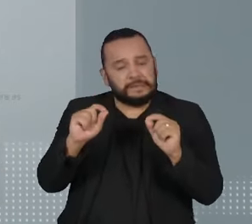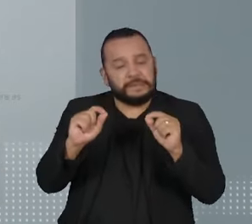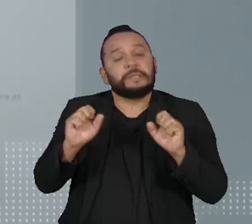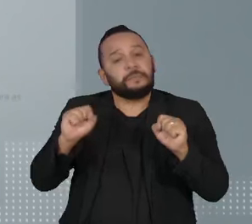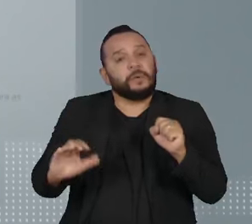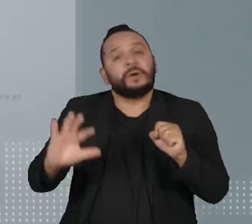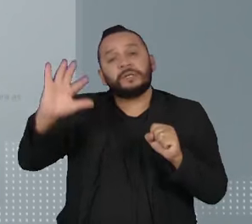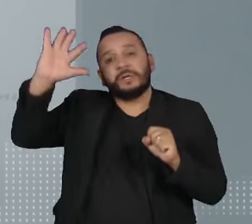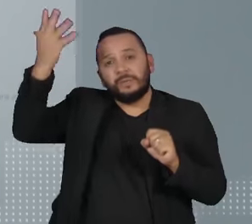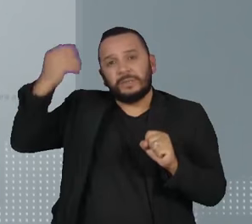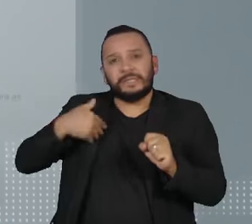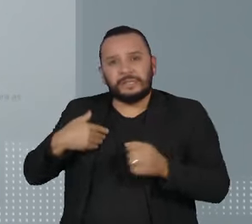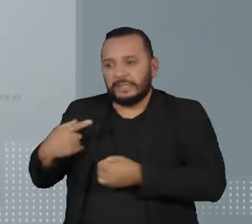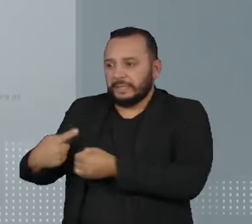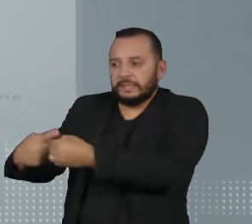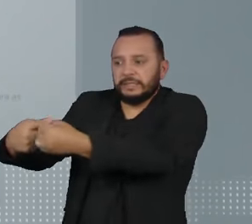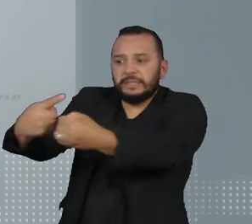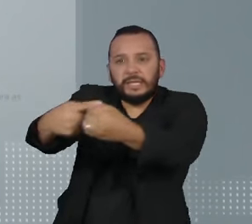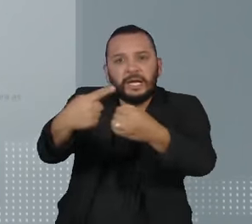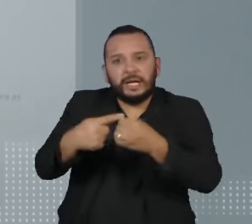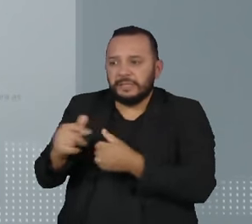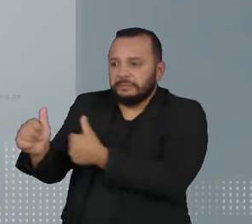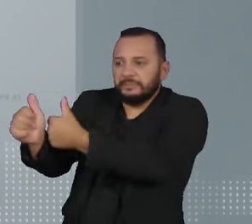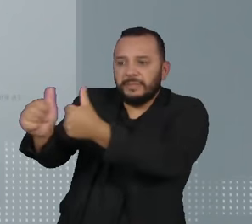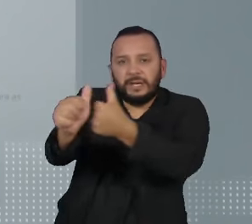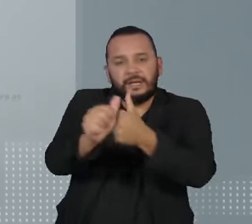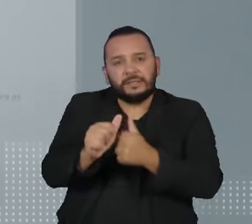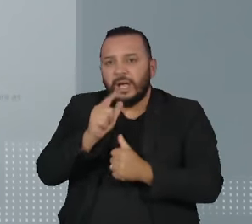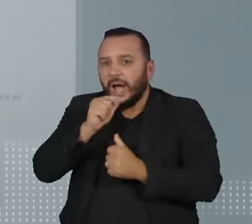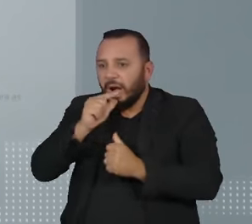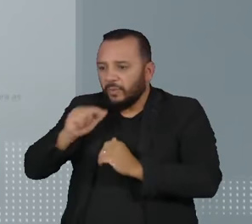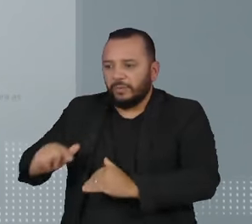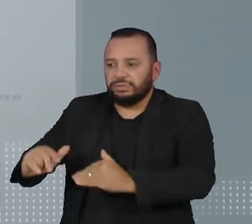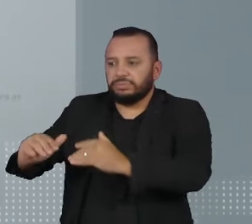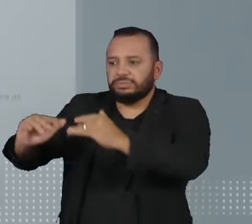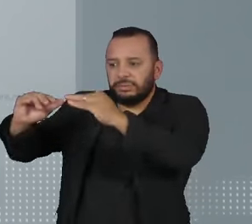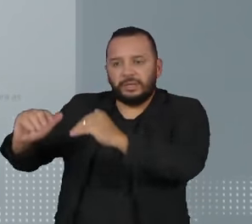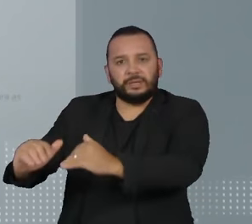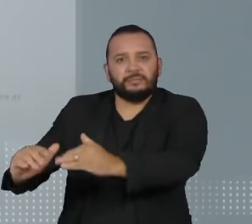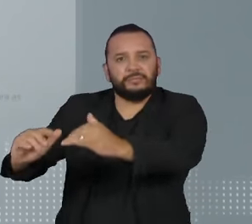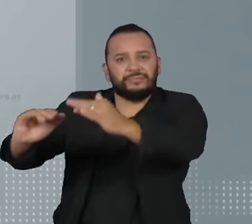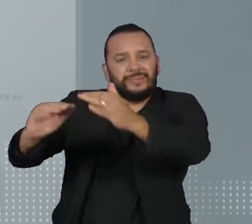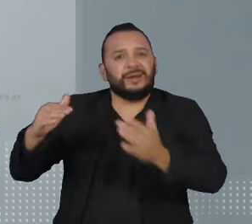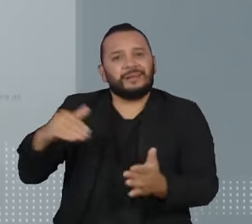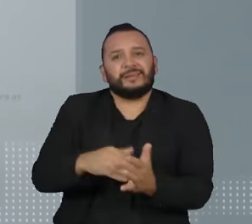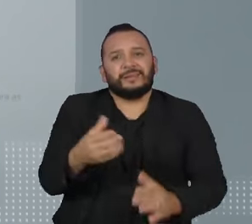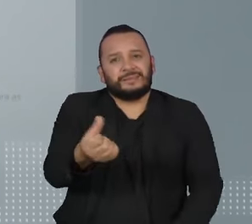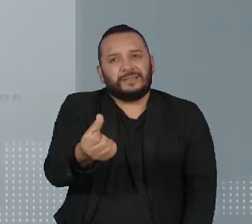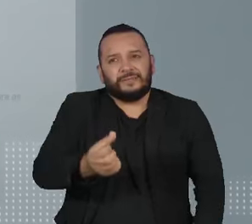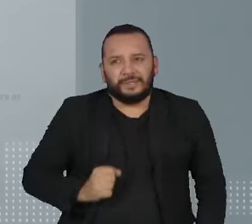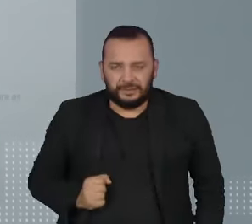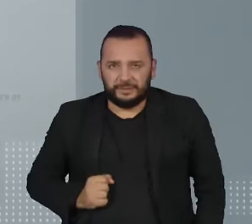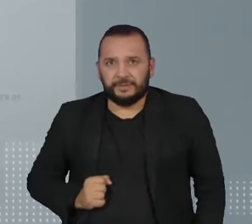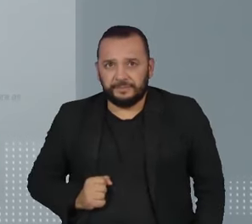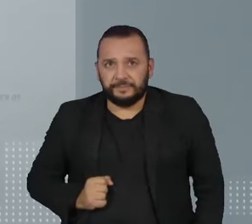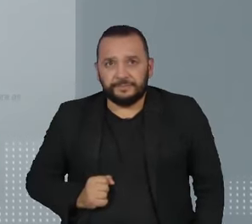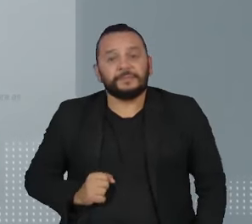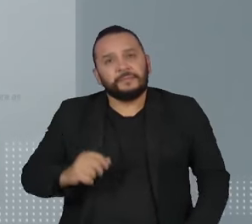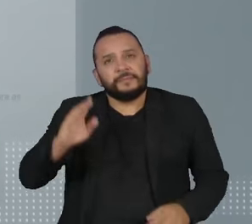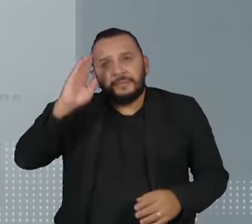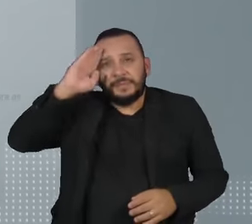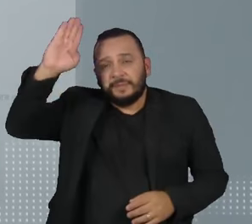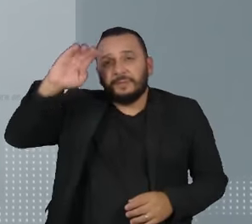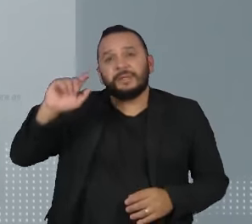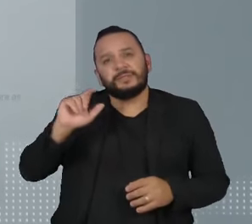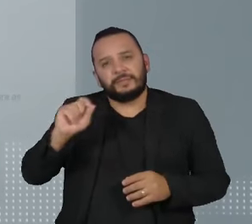alta de ocorrerem enchentes e inundações na região sudeste do Rio Grande do Sul até sexta-feira, com destaque para os municípios